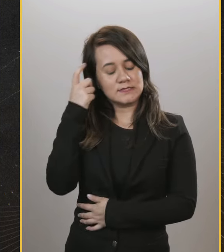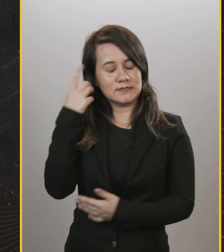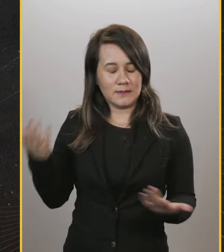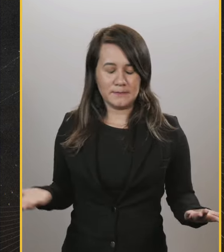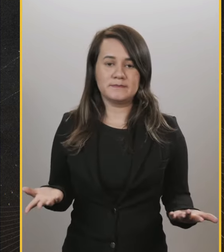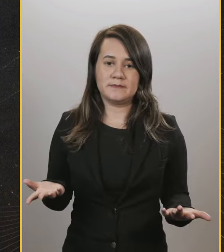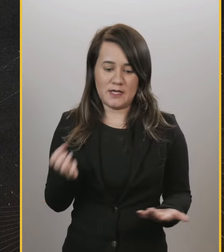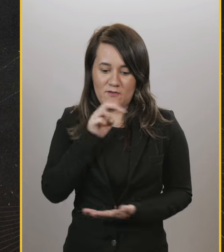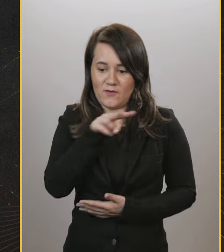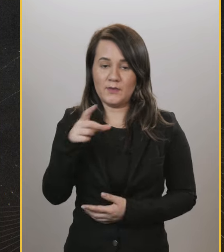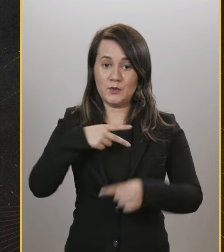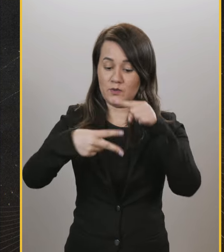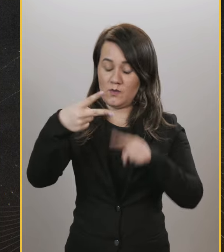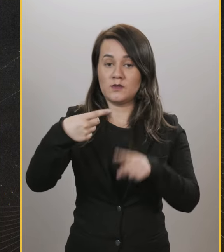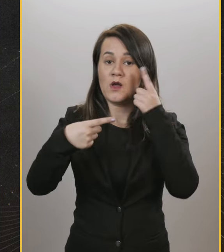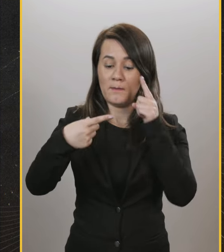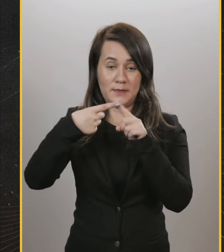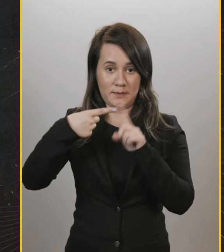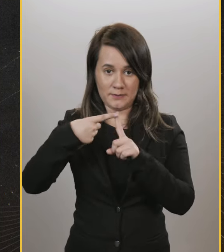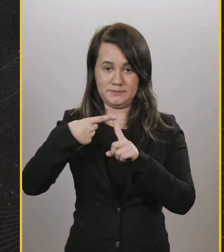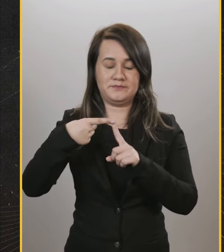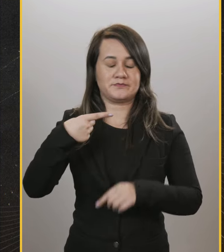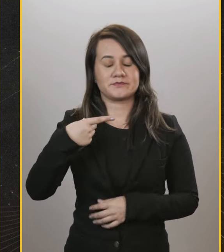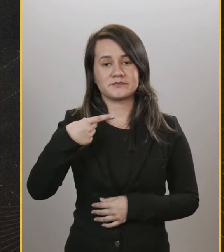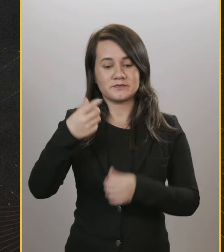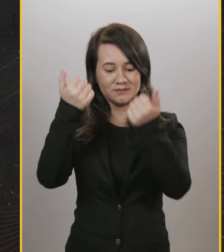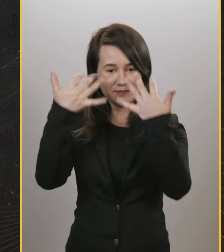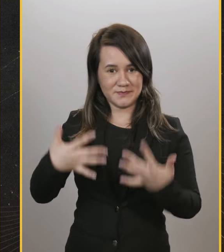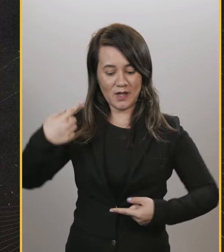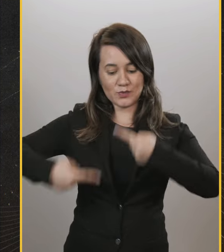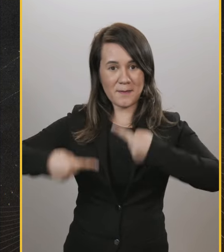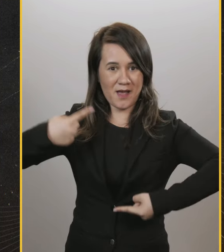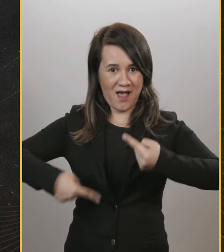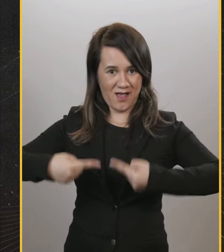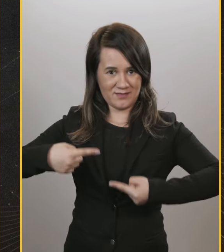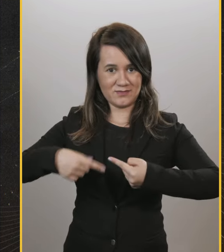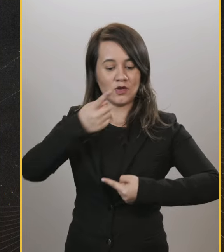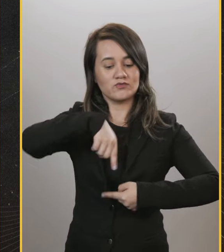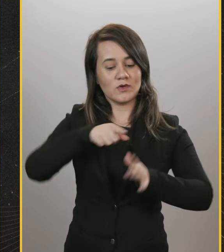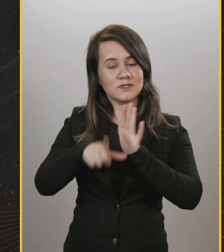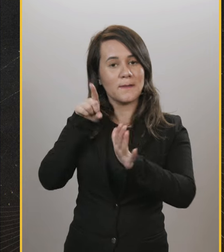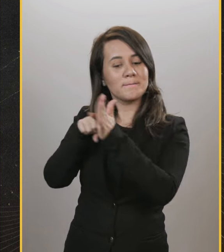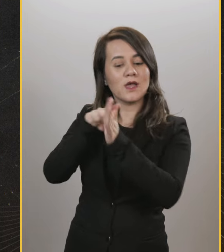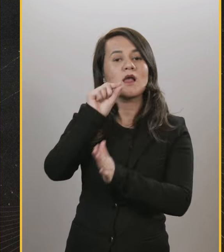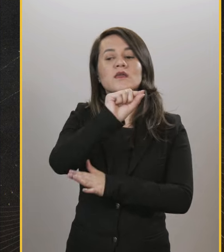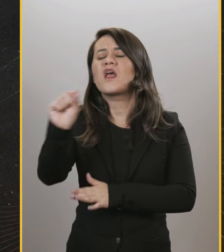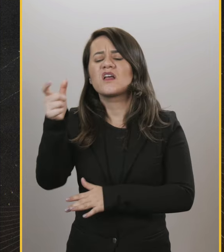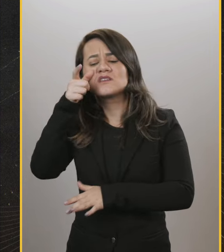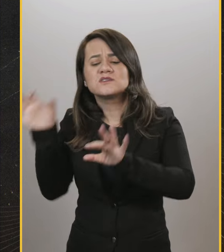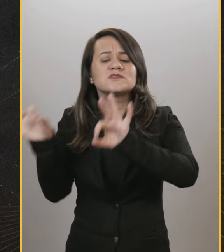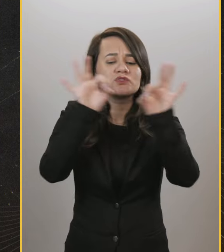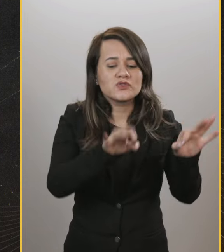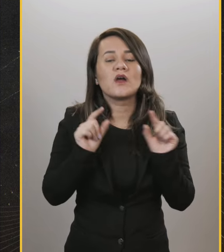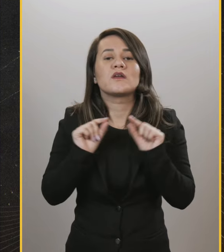muito, né? Porque, tipo, essa eleição está surreal. Duas coisas. Primeiro, quando a gente fala do debate em si, a gente faz pesquisa